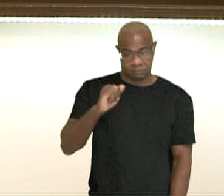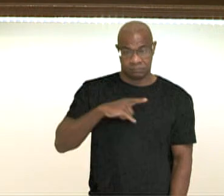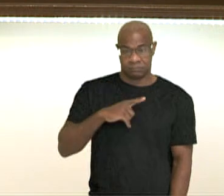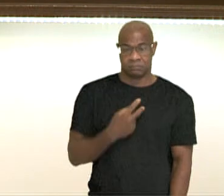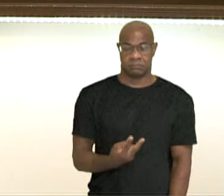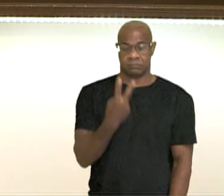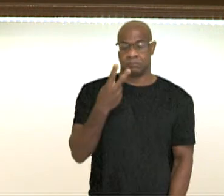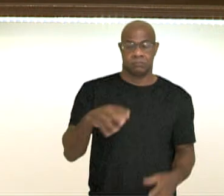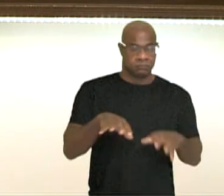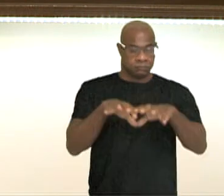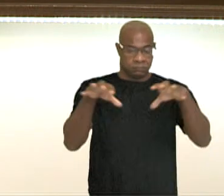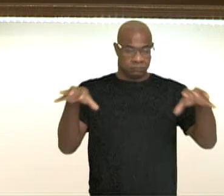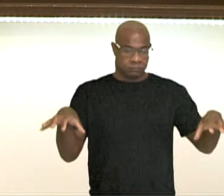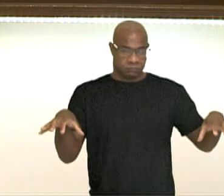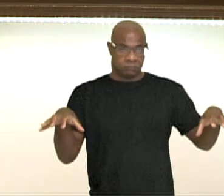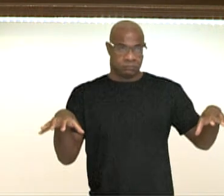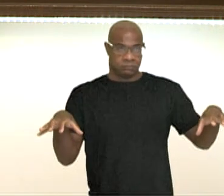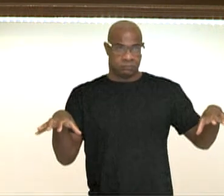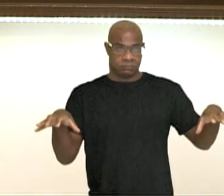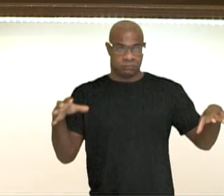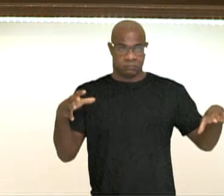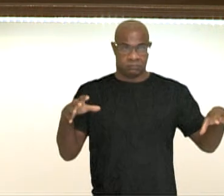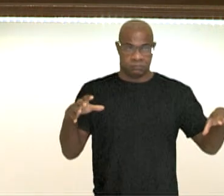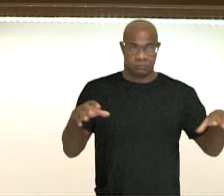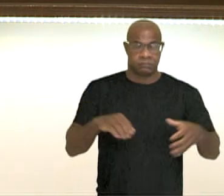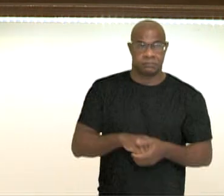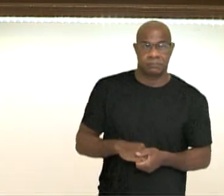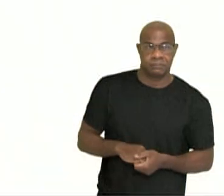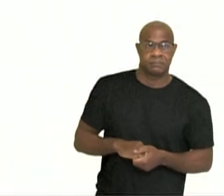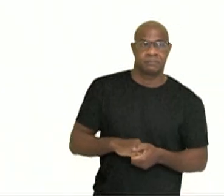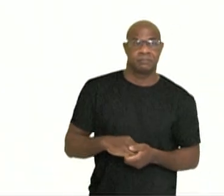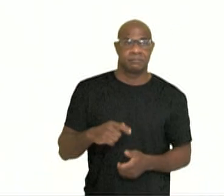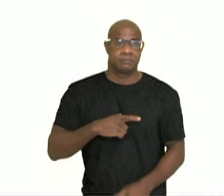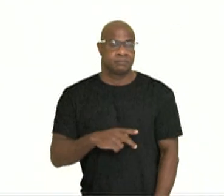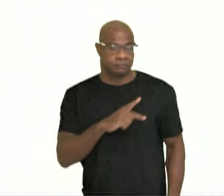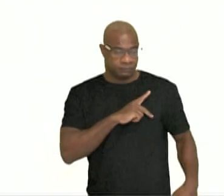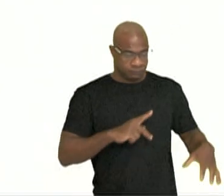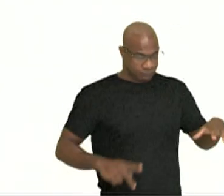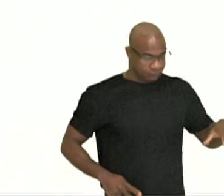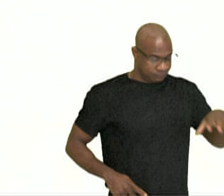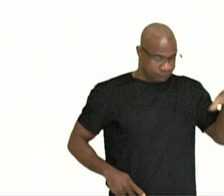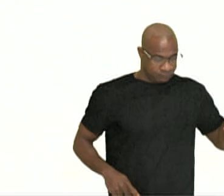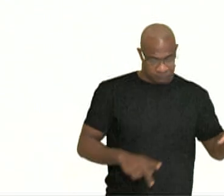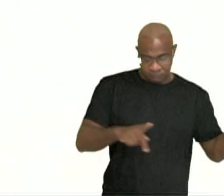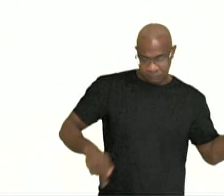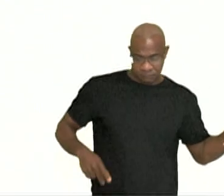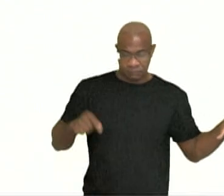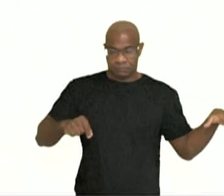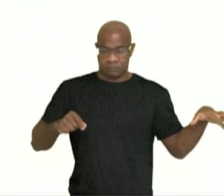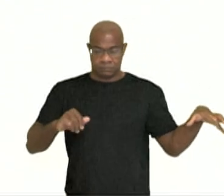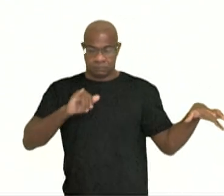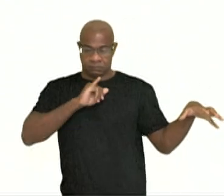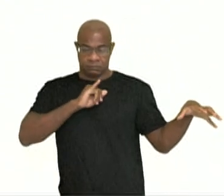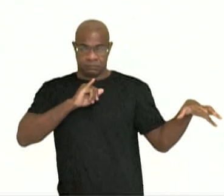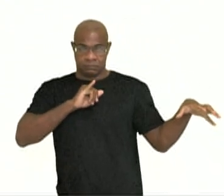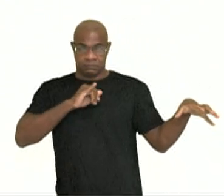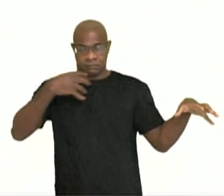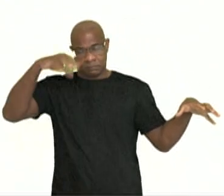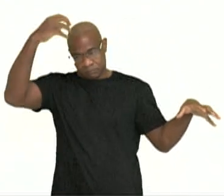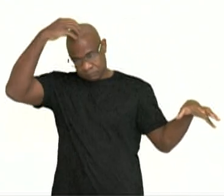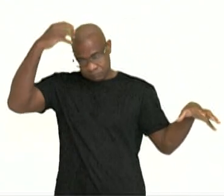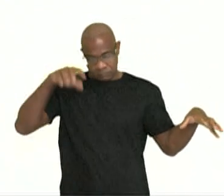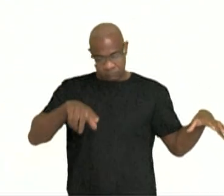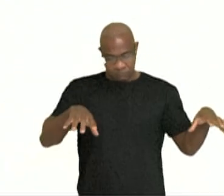no reino do Haiti e na república do Haiti. Apenas um tempo depois, em 1820, vai ser reunificado esse